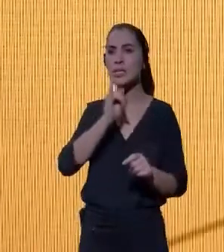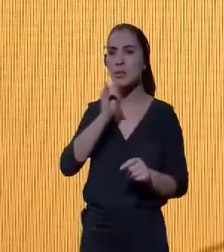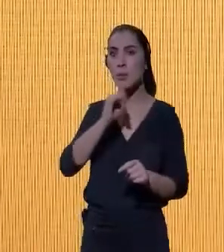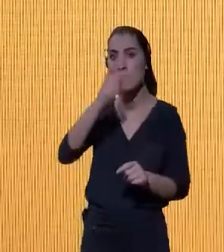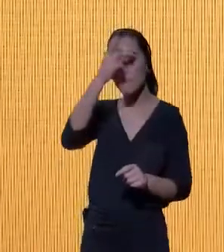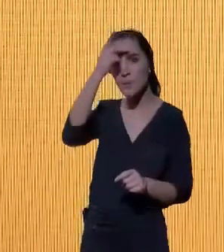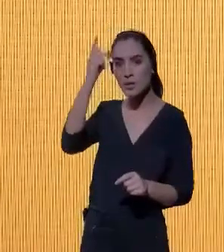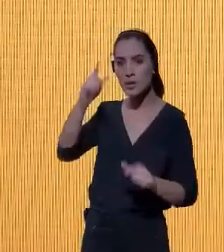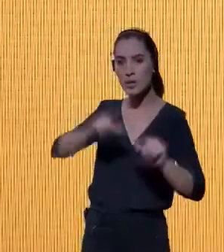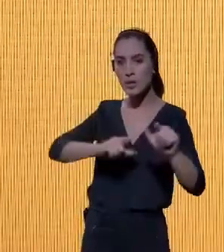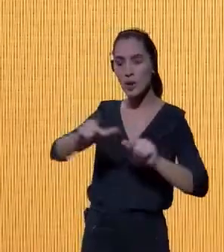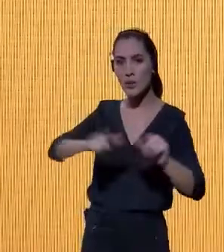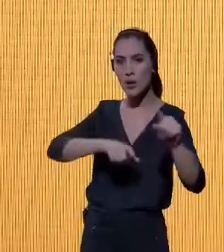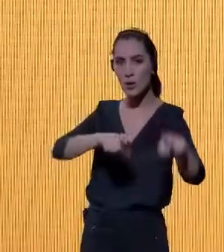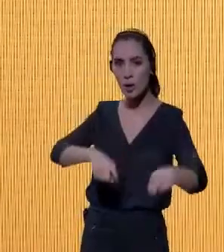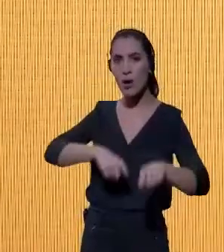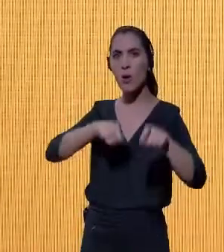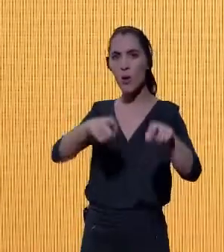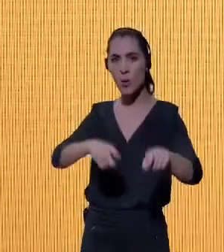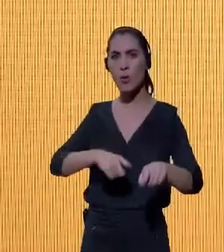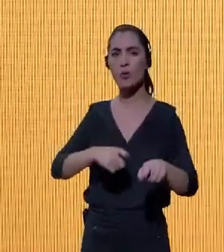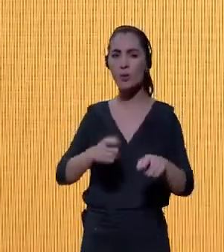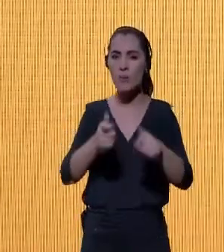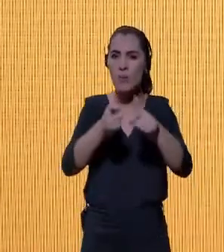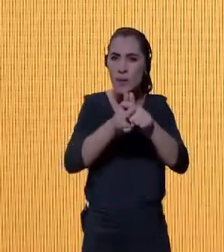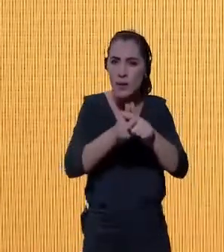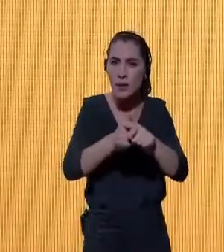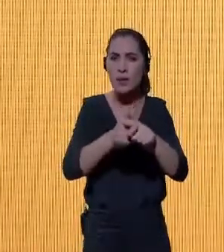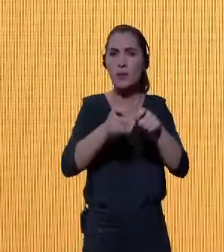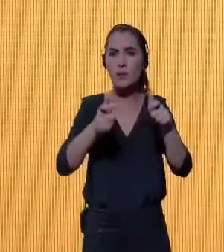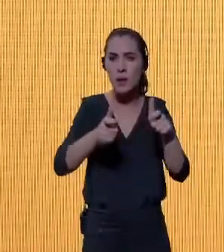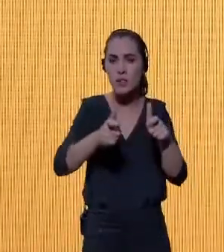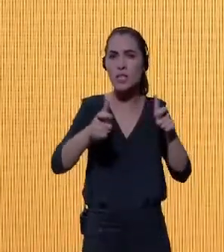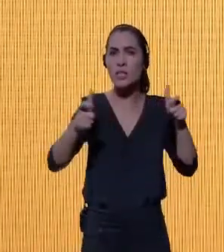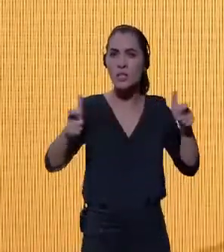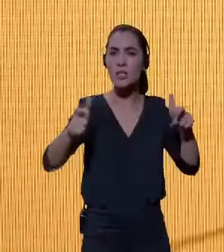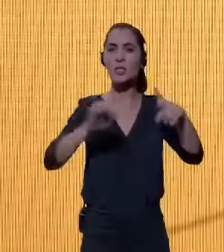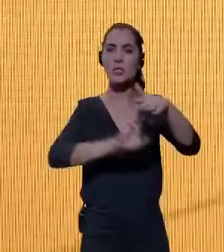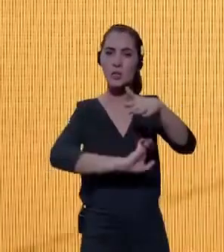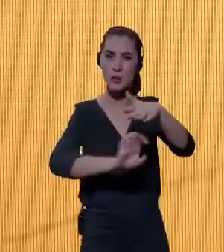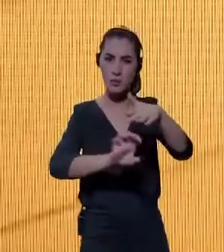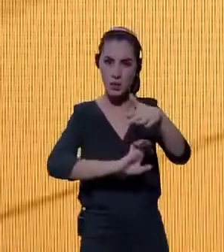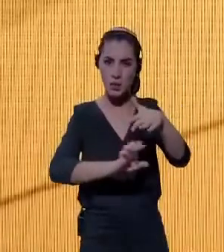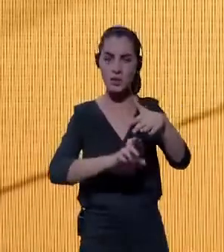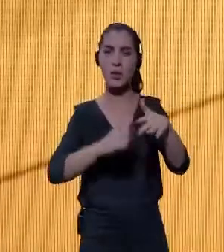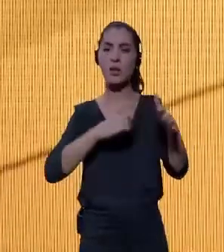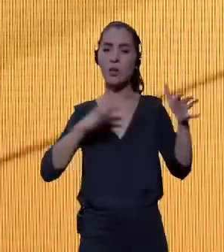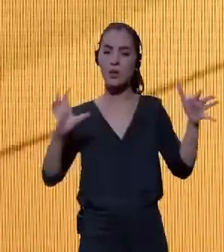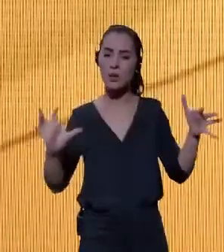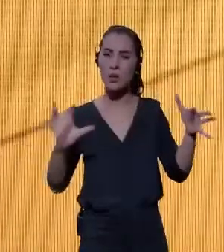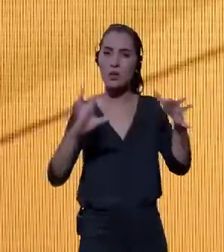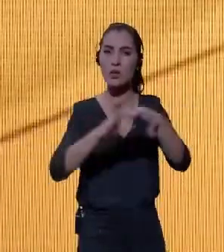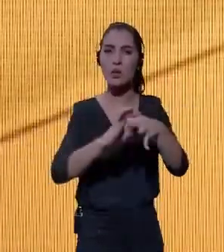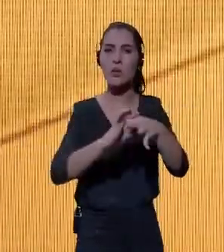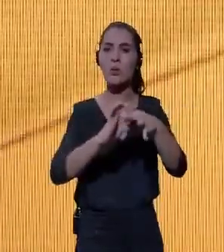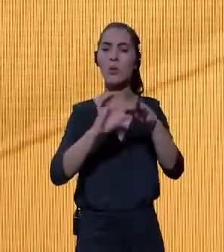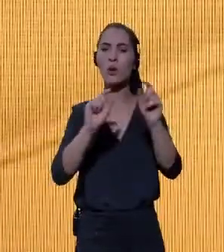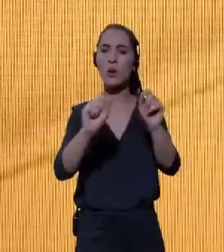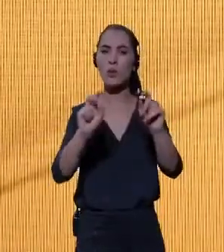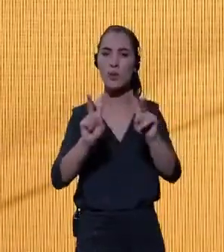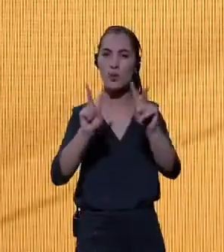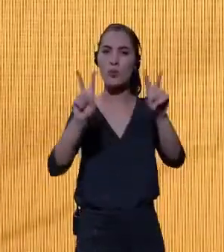passando pelas pequenas, médias e grandes empresas e com uma conexão direta com o tema